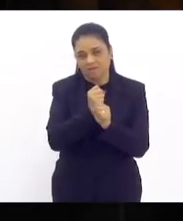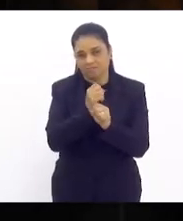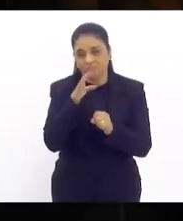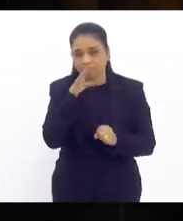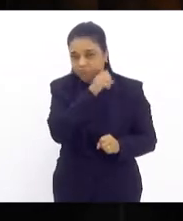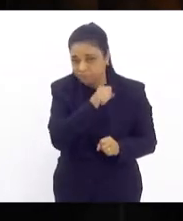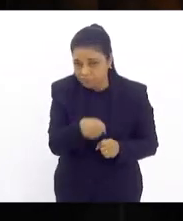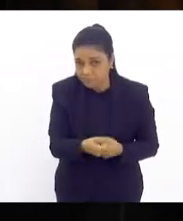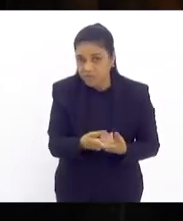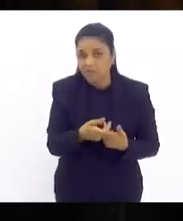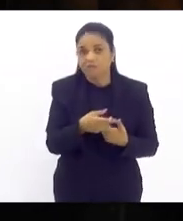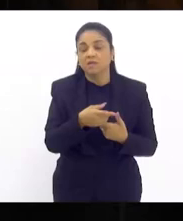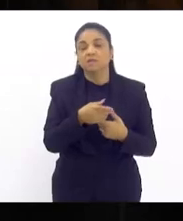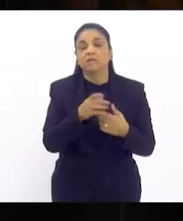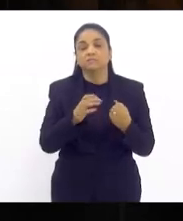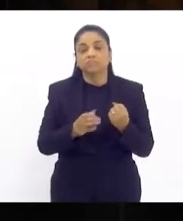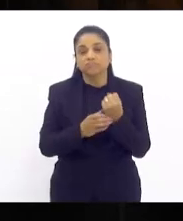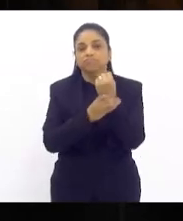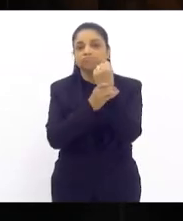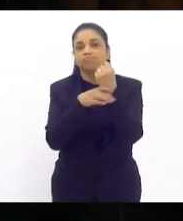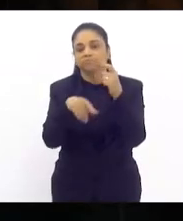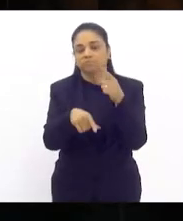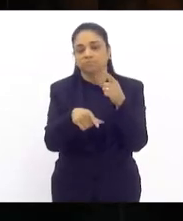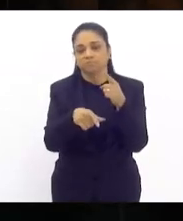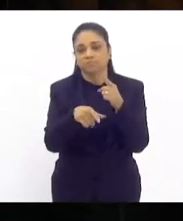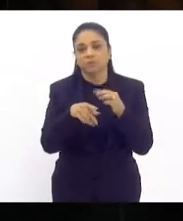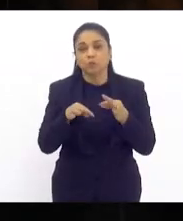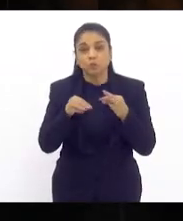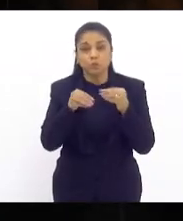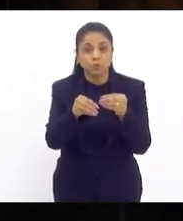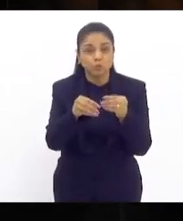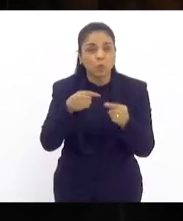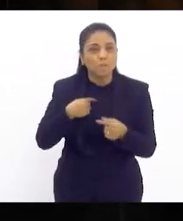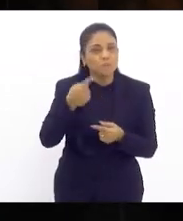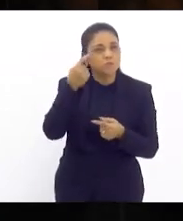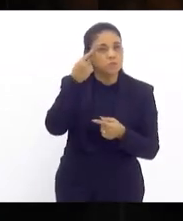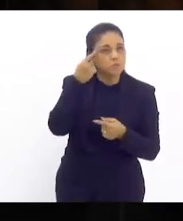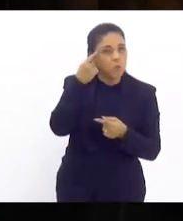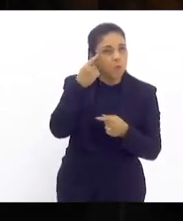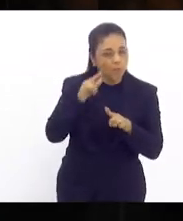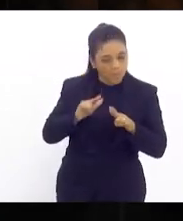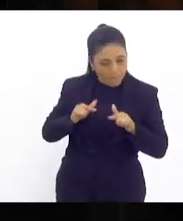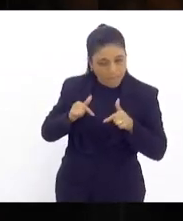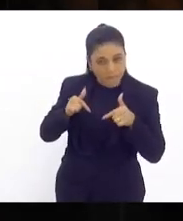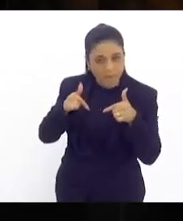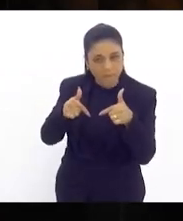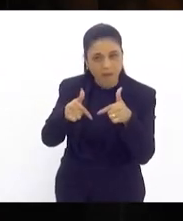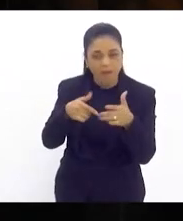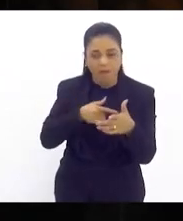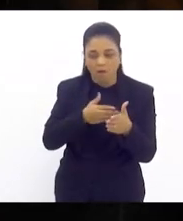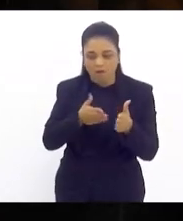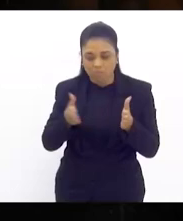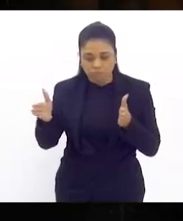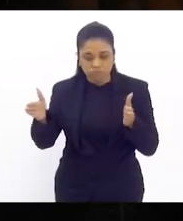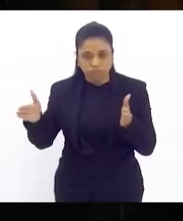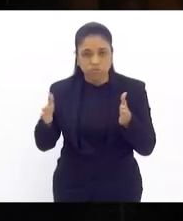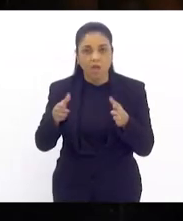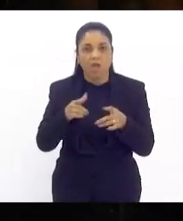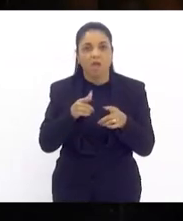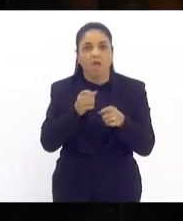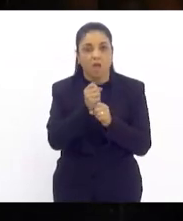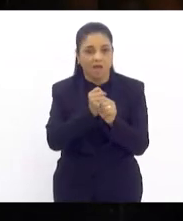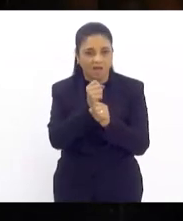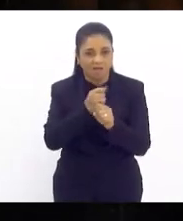exatamente isso que a gente garanta que aquilo tudo que foi pensado para ser executado nesse ano possa ser